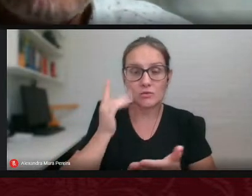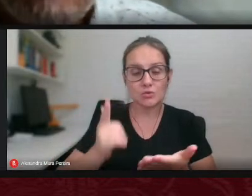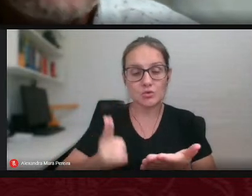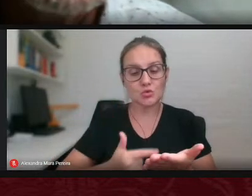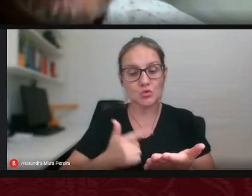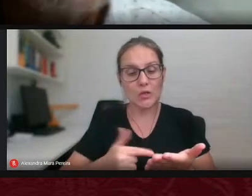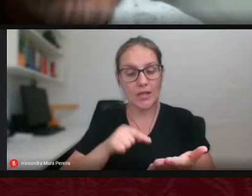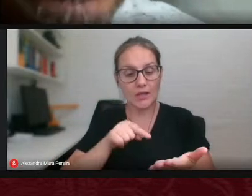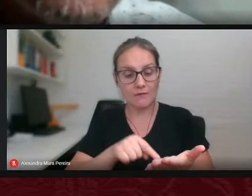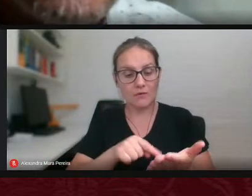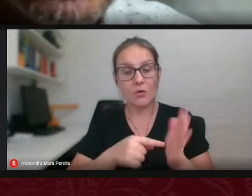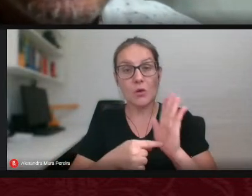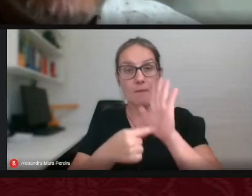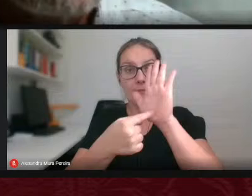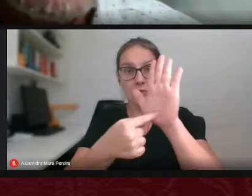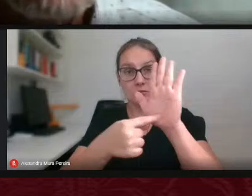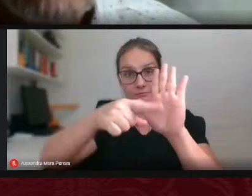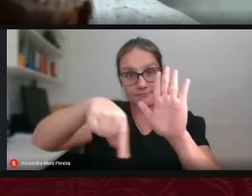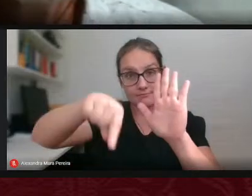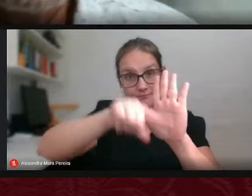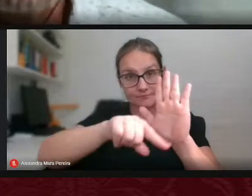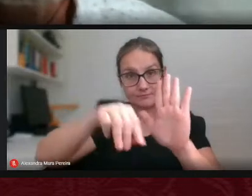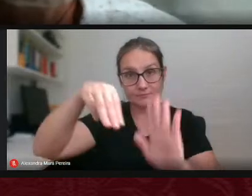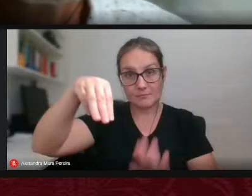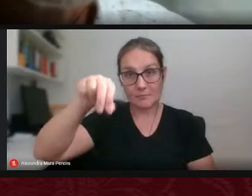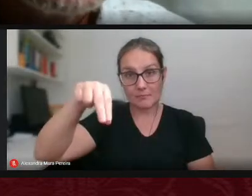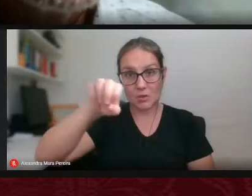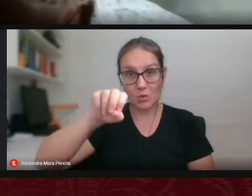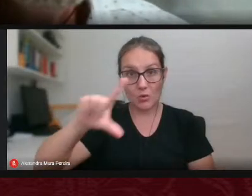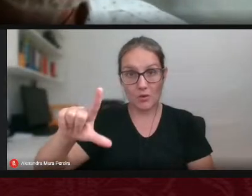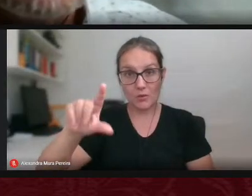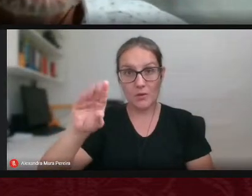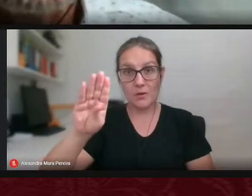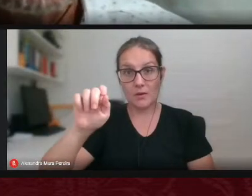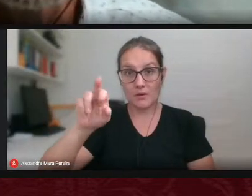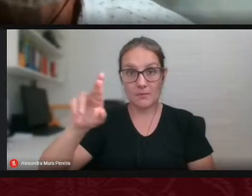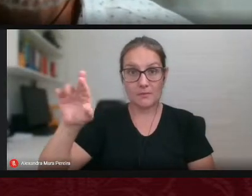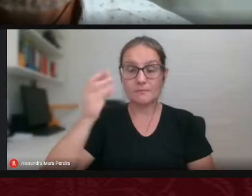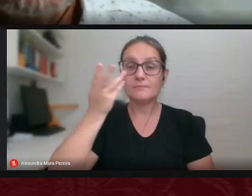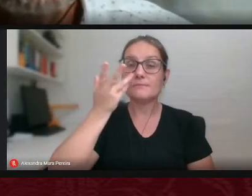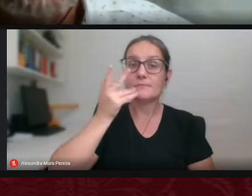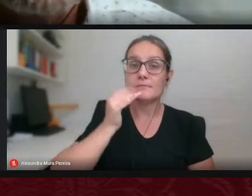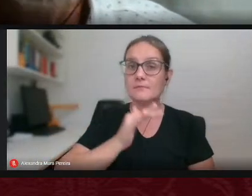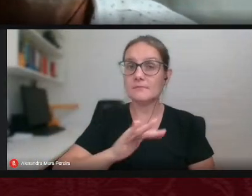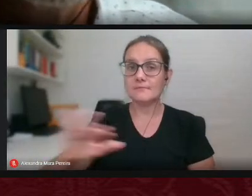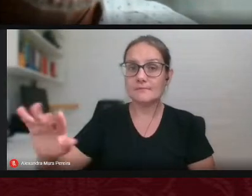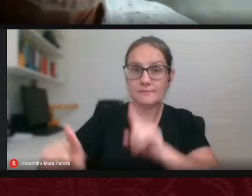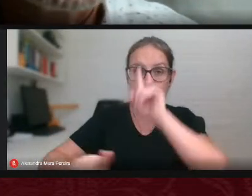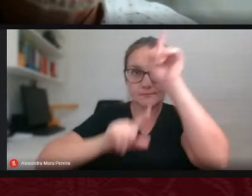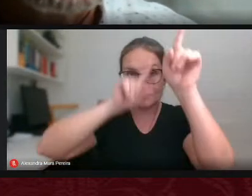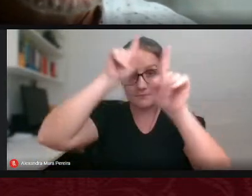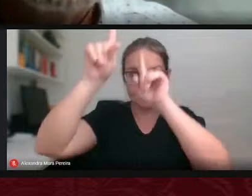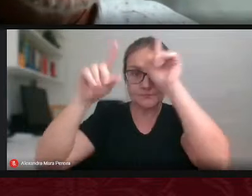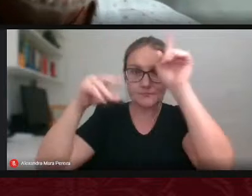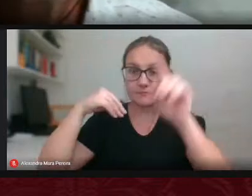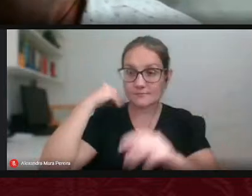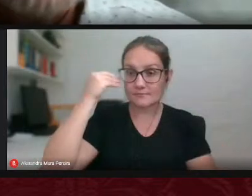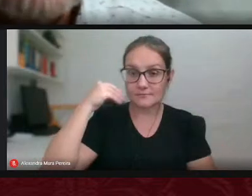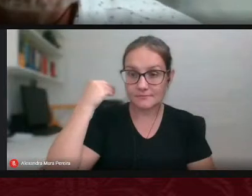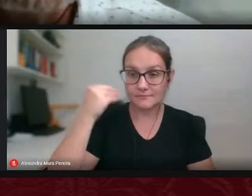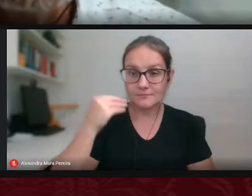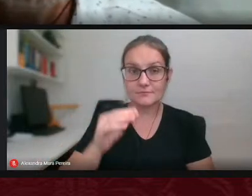o livro que eu apresento a vocês Manuel de Barros infâncias invenções e experimentações